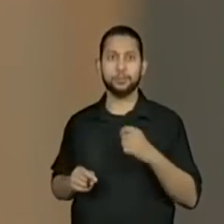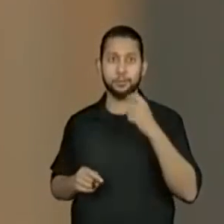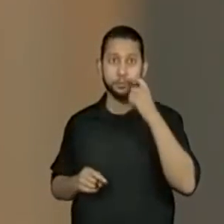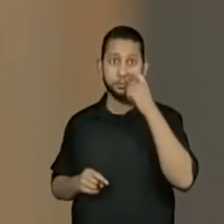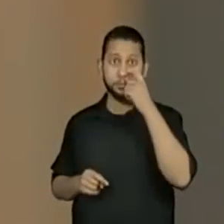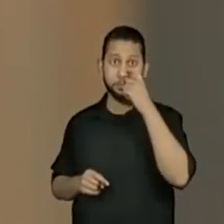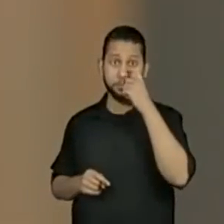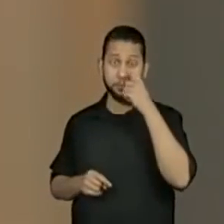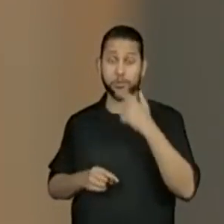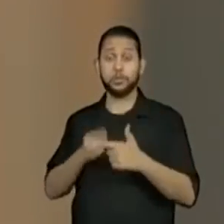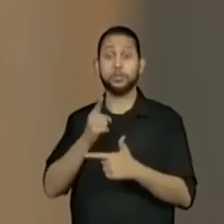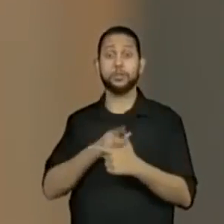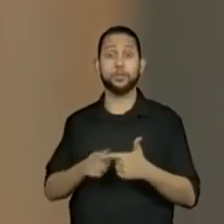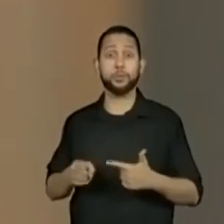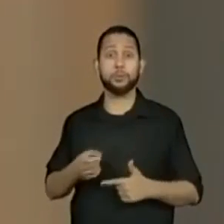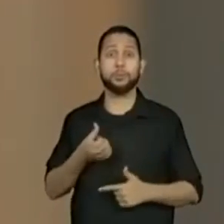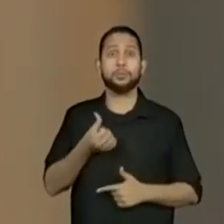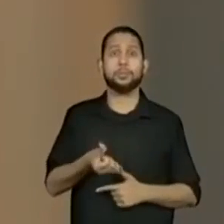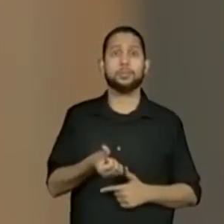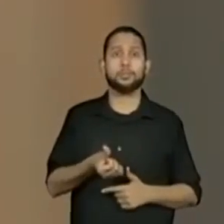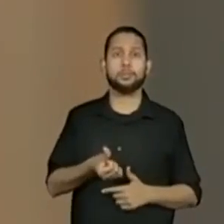Dividido por 6.